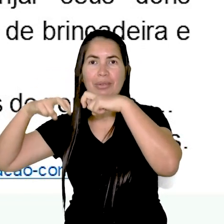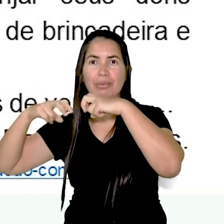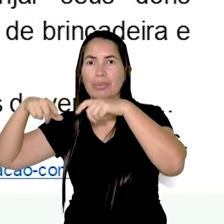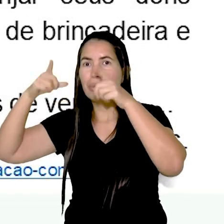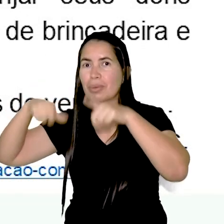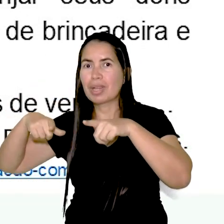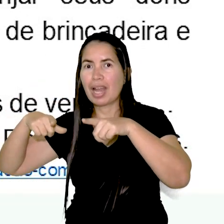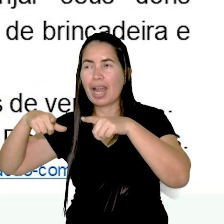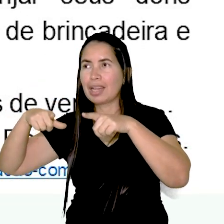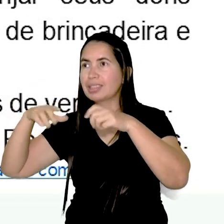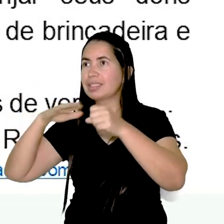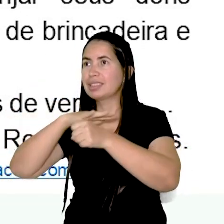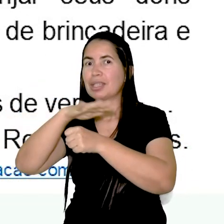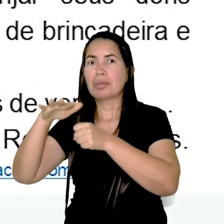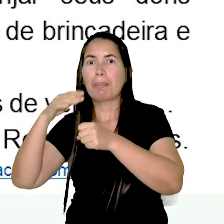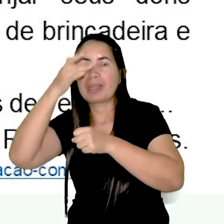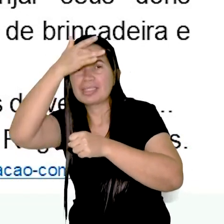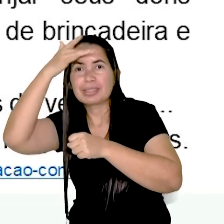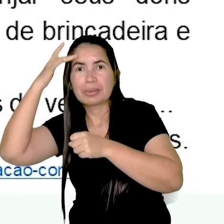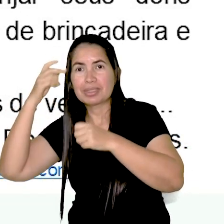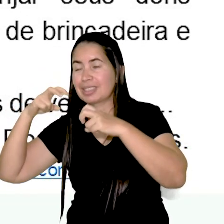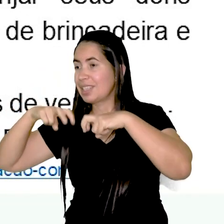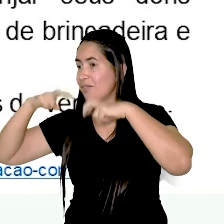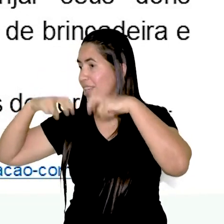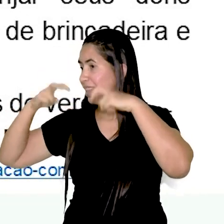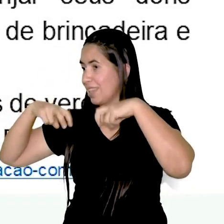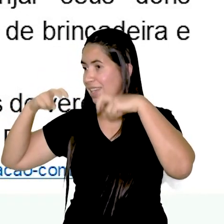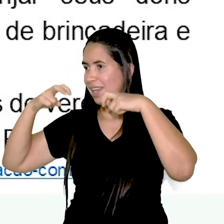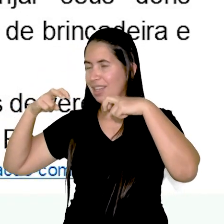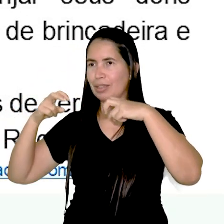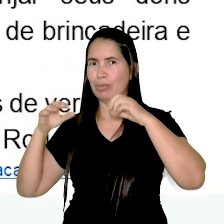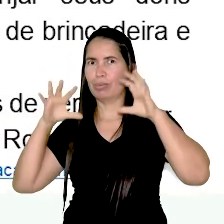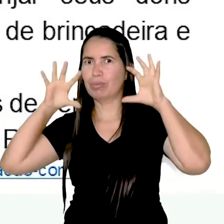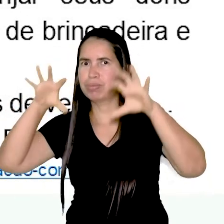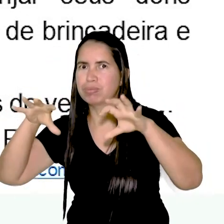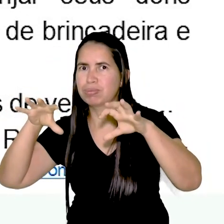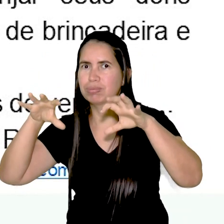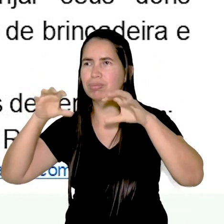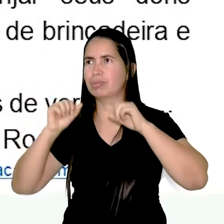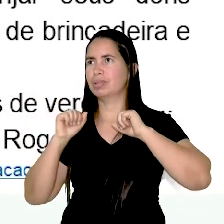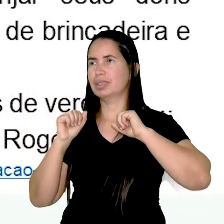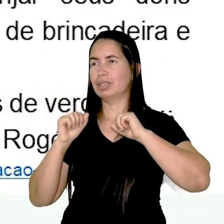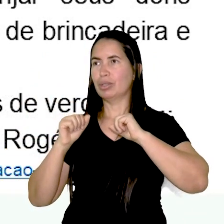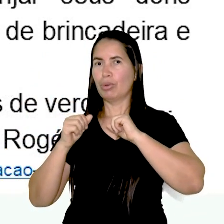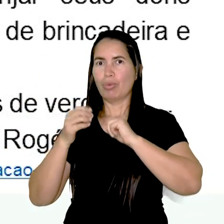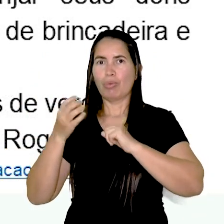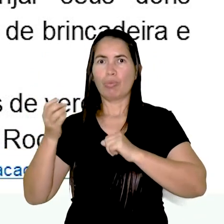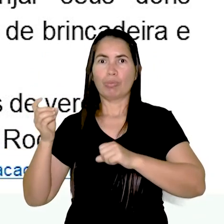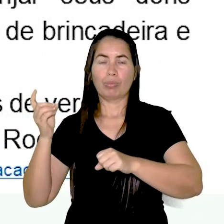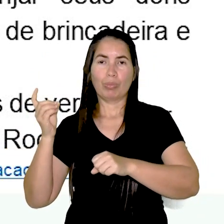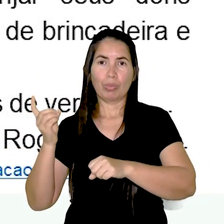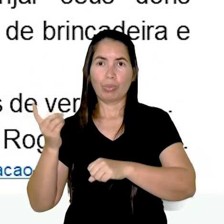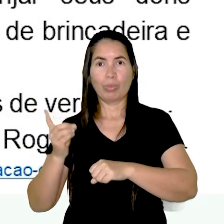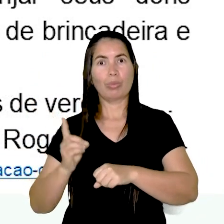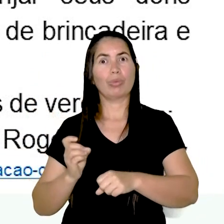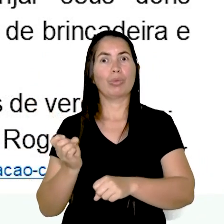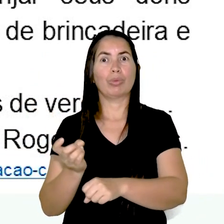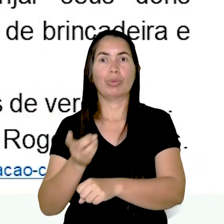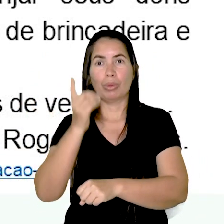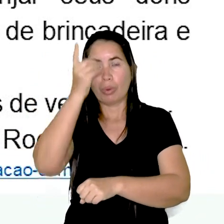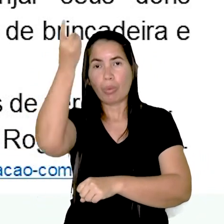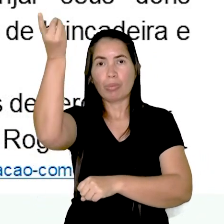cheio de pessoas que se divertiam com os sushos. Podiam esbanjar seus dons fantasmagóricos.